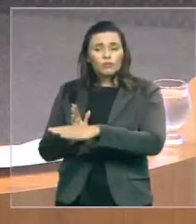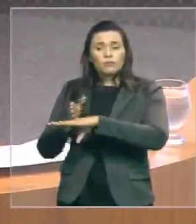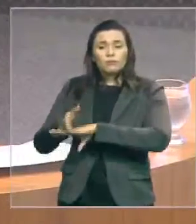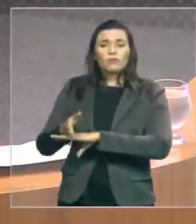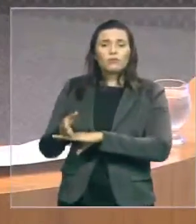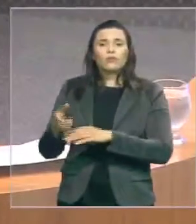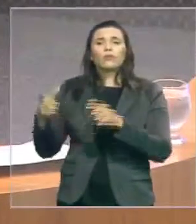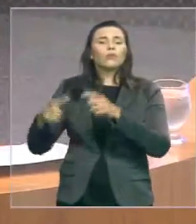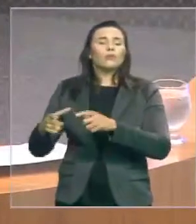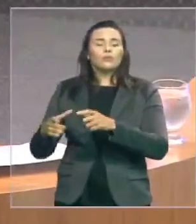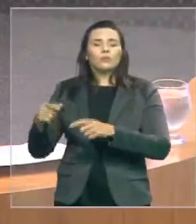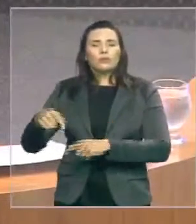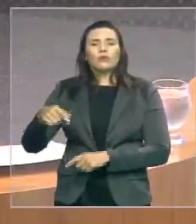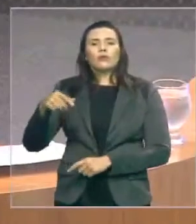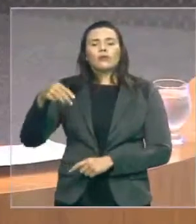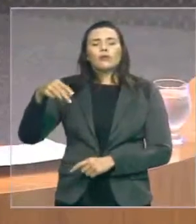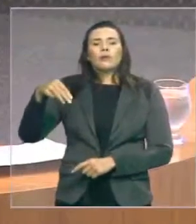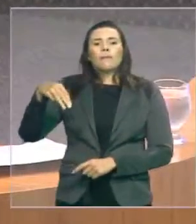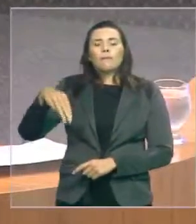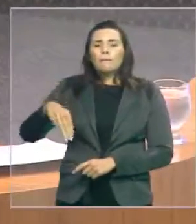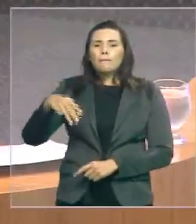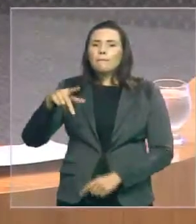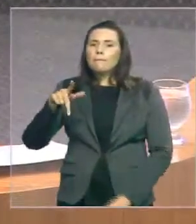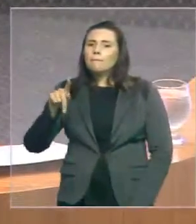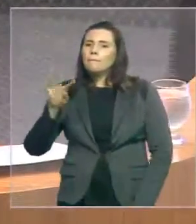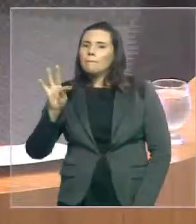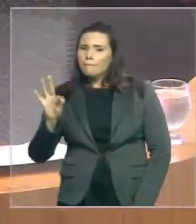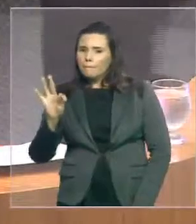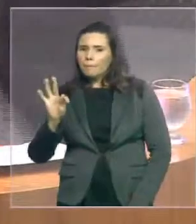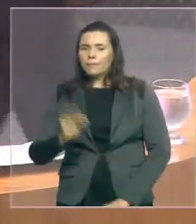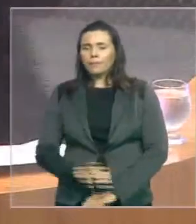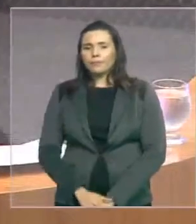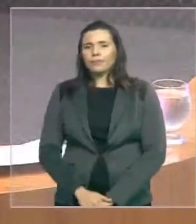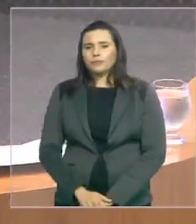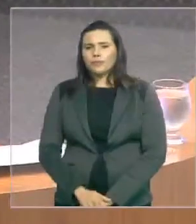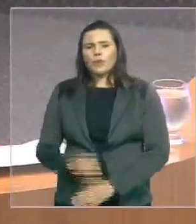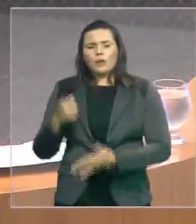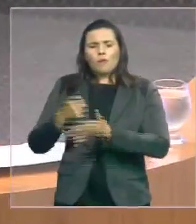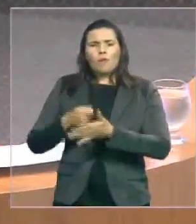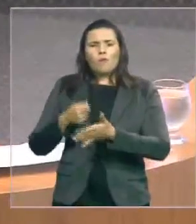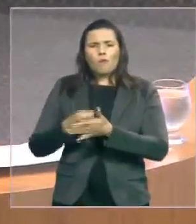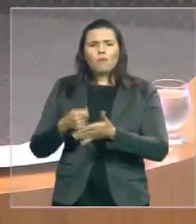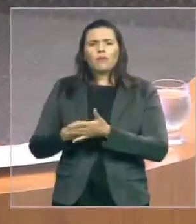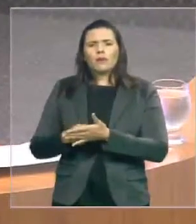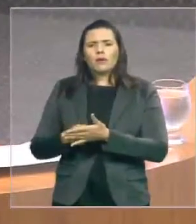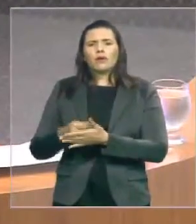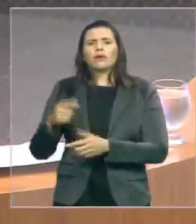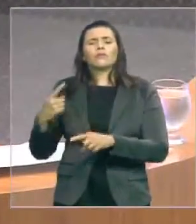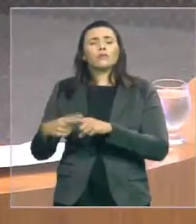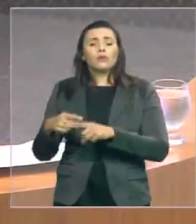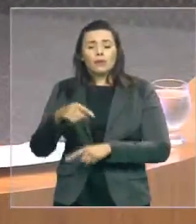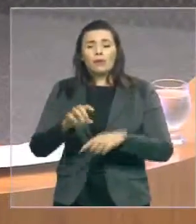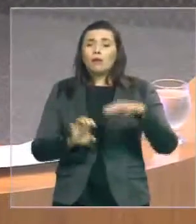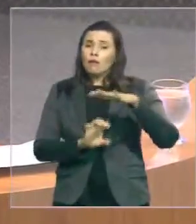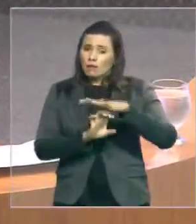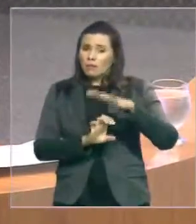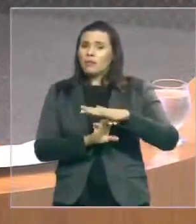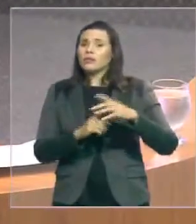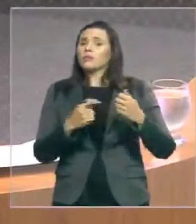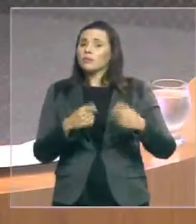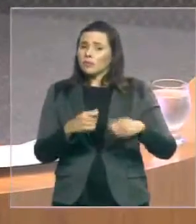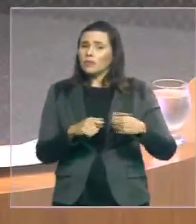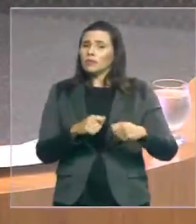Estado e essa empresa honrem os compromissos assumidos. A empresa já recebeu do Estado quase